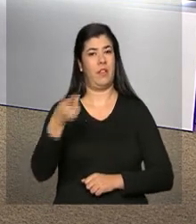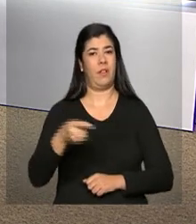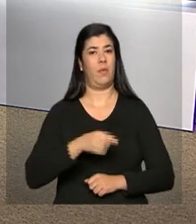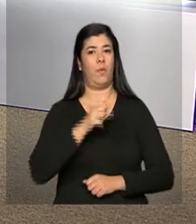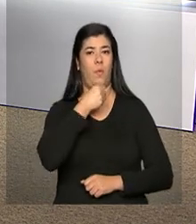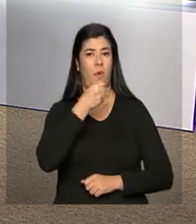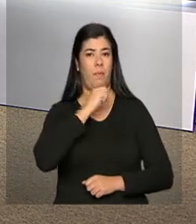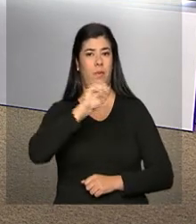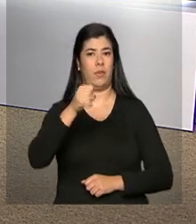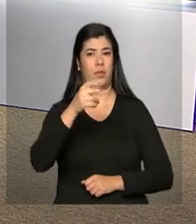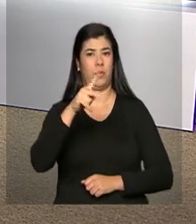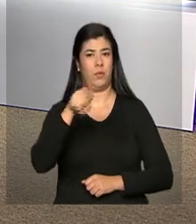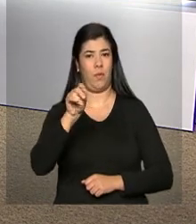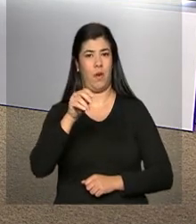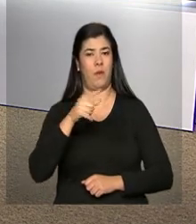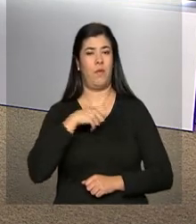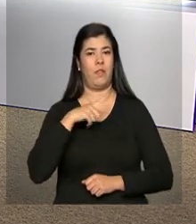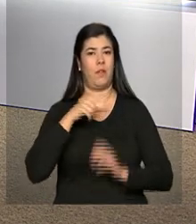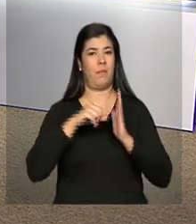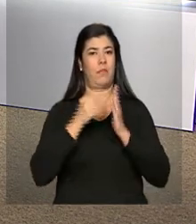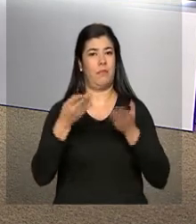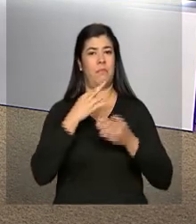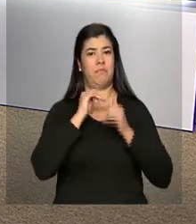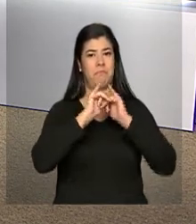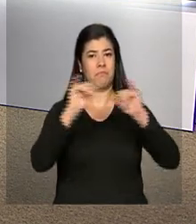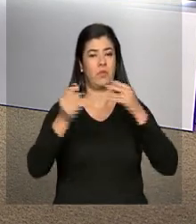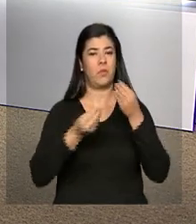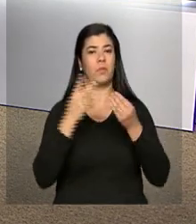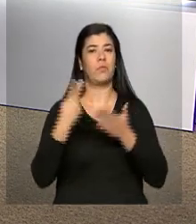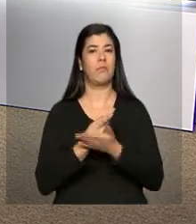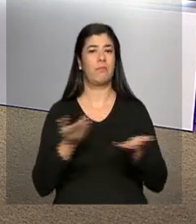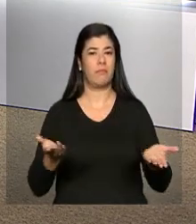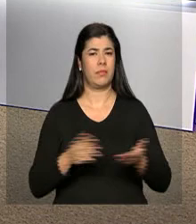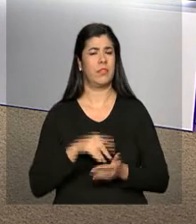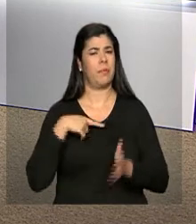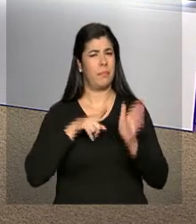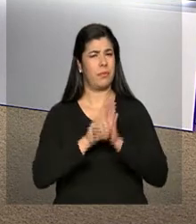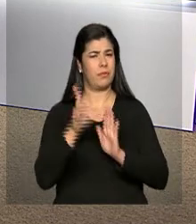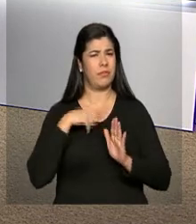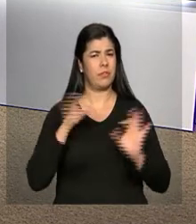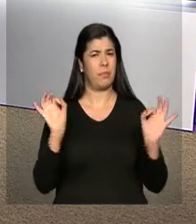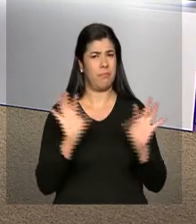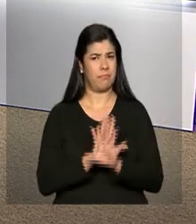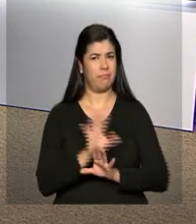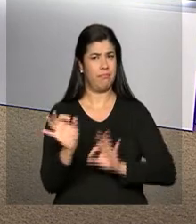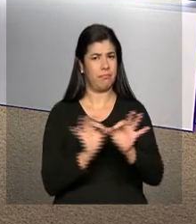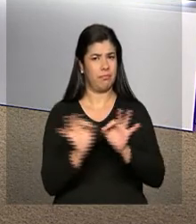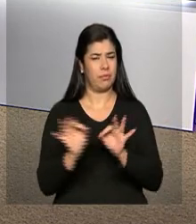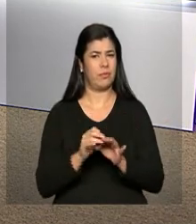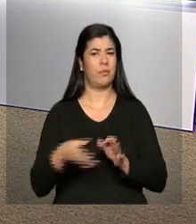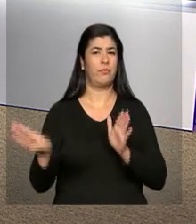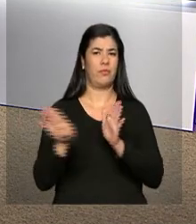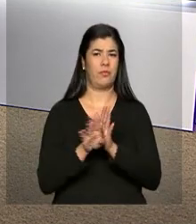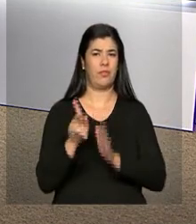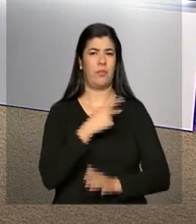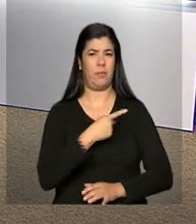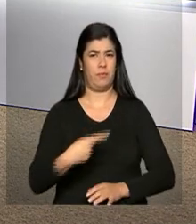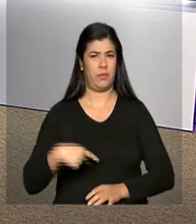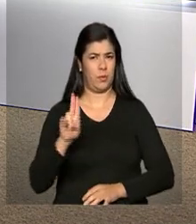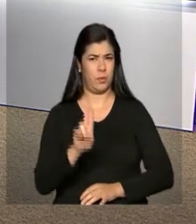Palácio do Planalto e nos dá mais informações sobre o evento. João Pedro, já está tudo pronto para a chegada do presidente uruguaio? Bom dia.